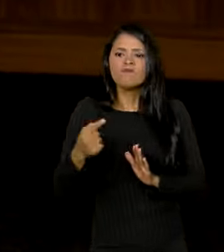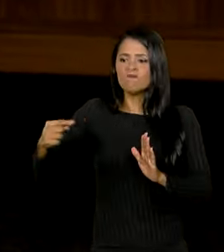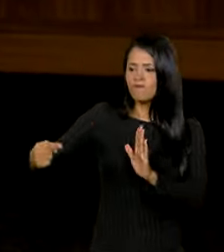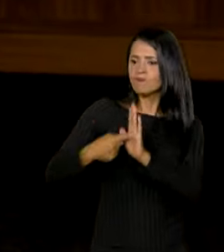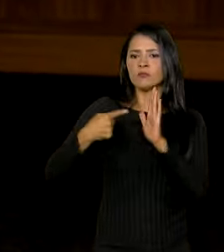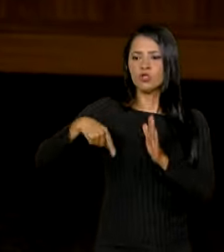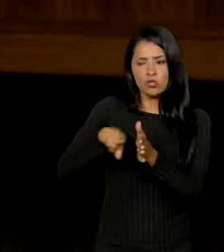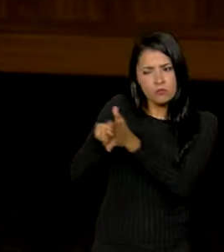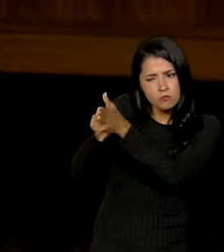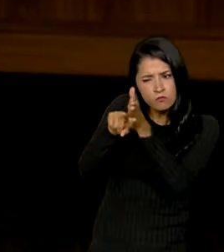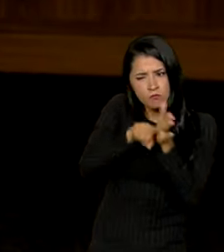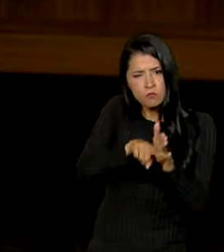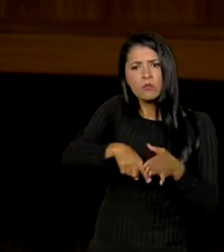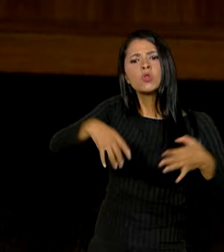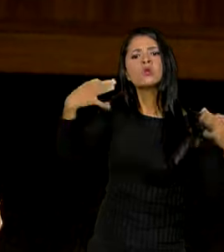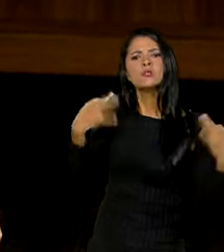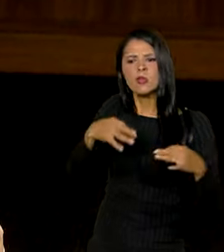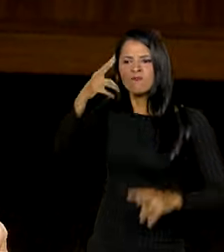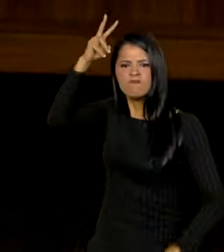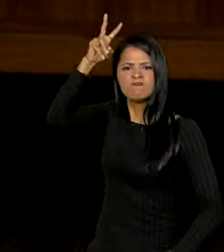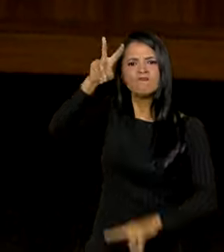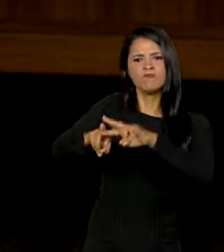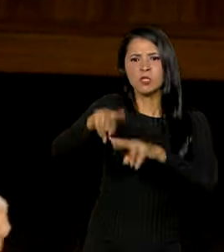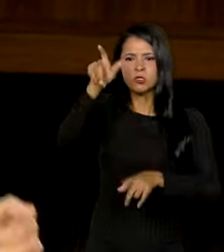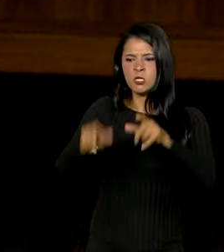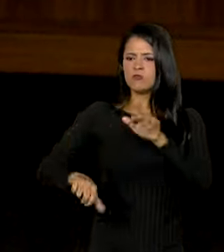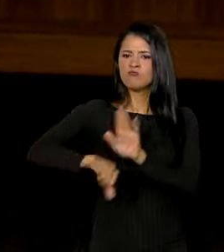apurar. E o correto é botar na cadeia esses criminosos que fazem isso.